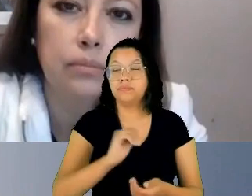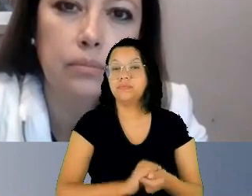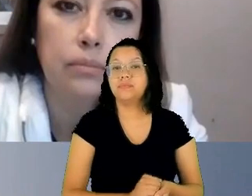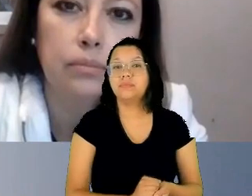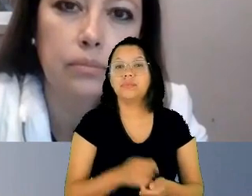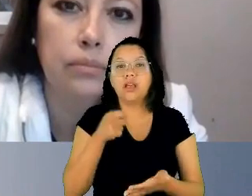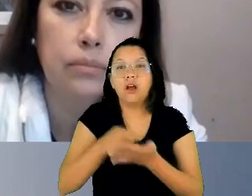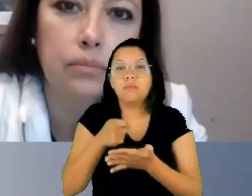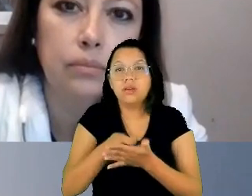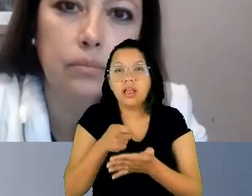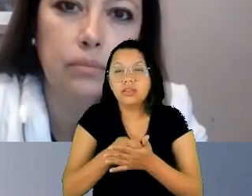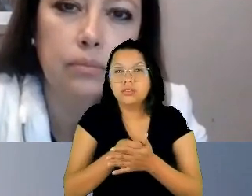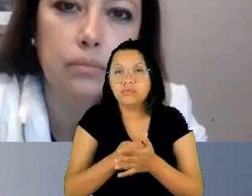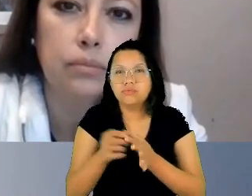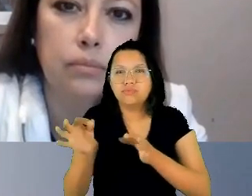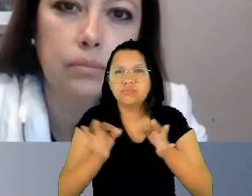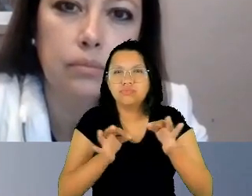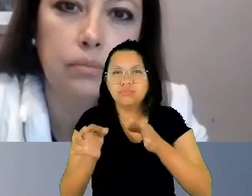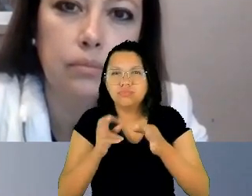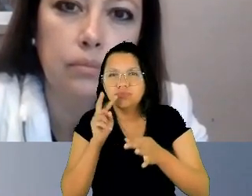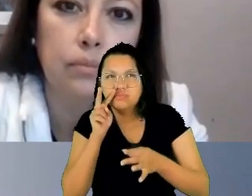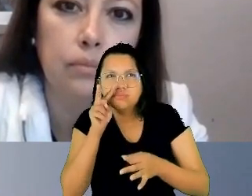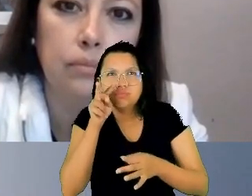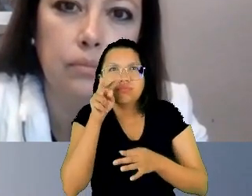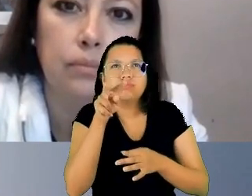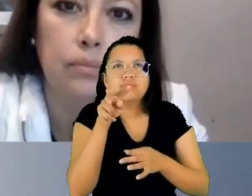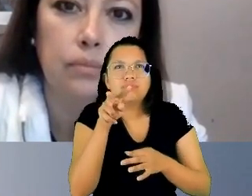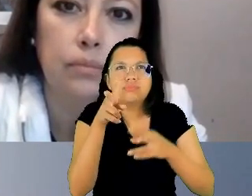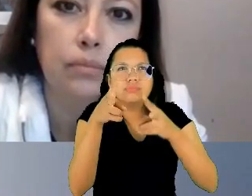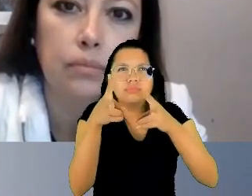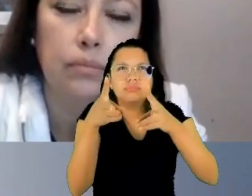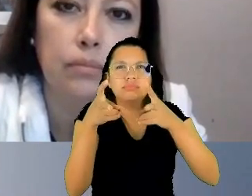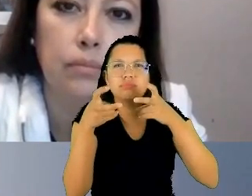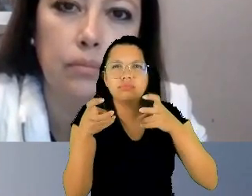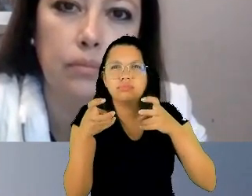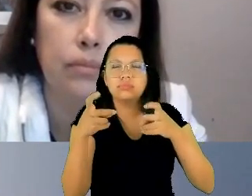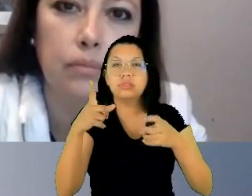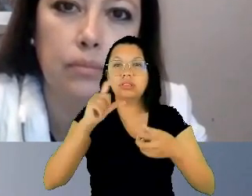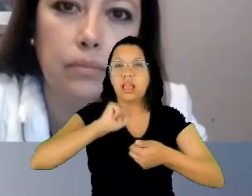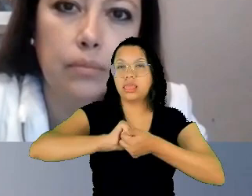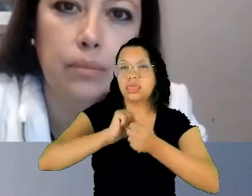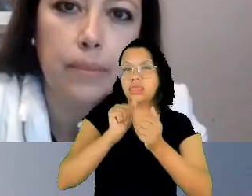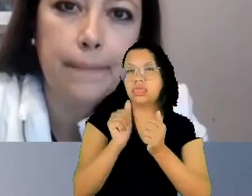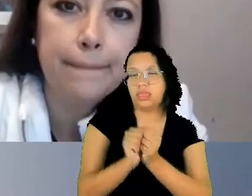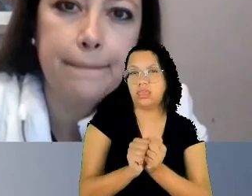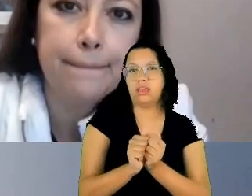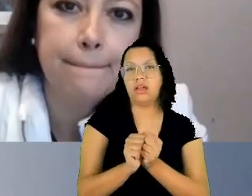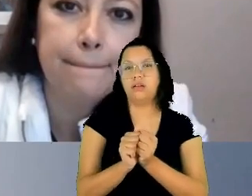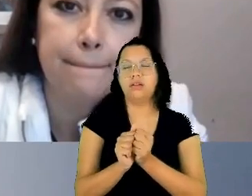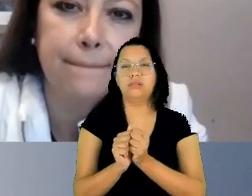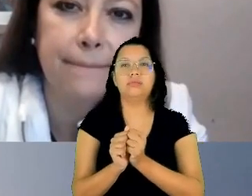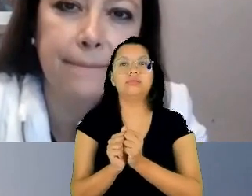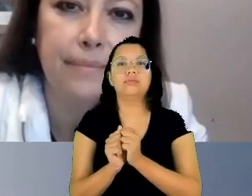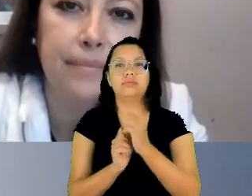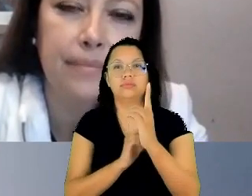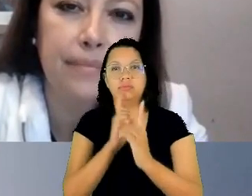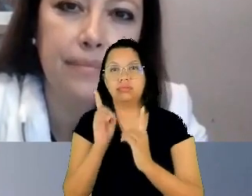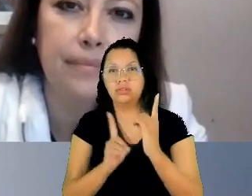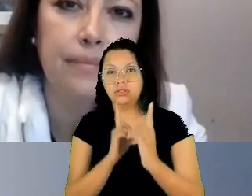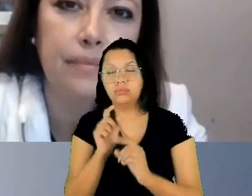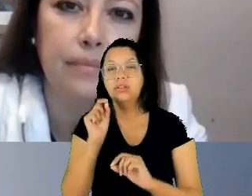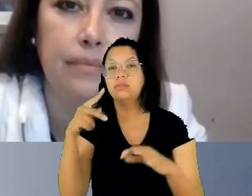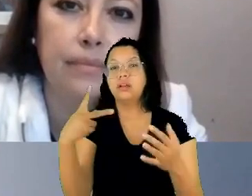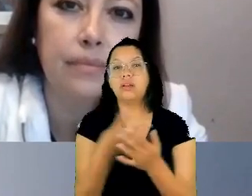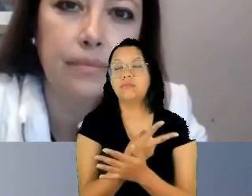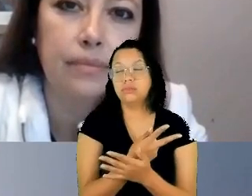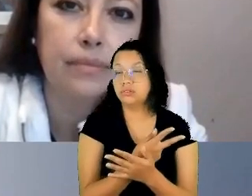vítima e adotando medidas adequadas e efetivas proporcionais ao dano ocorrido envolvendo garantias de